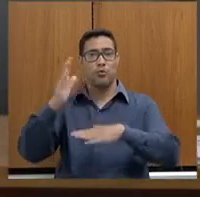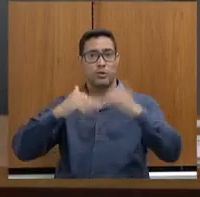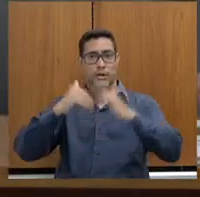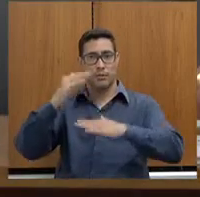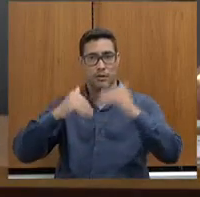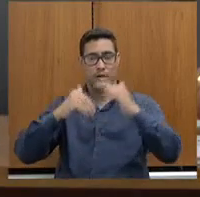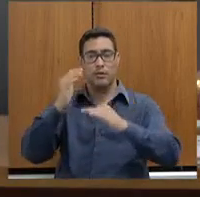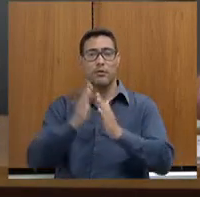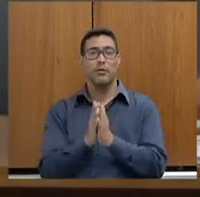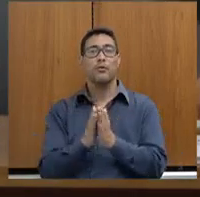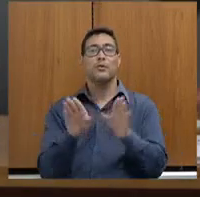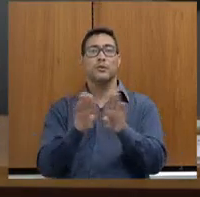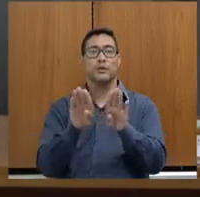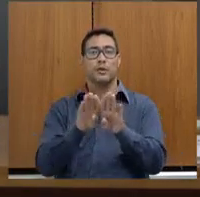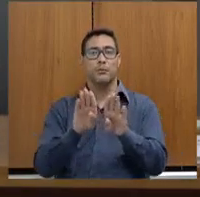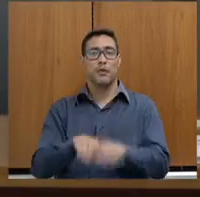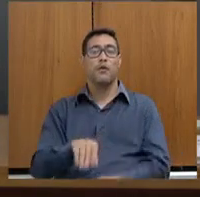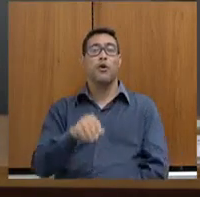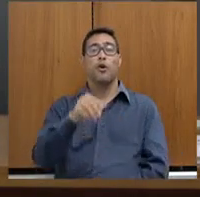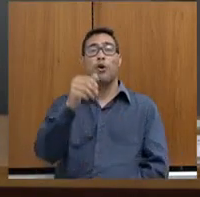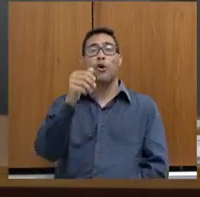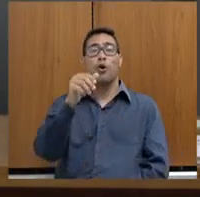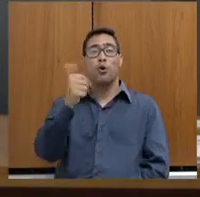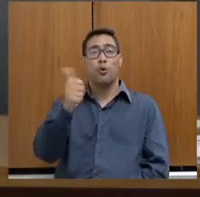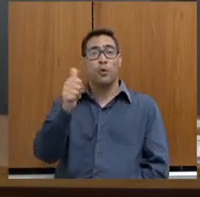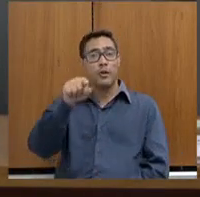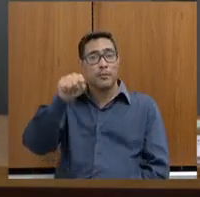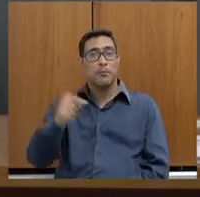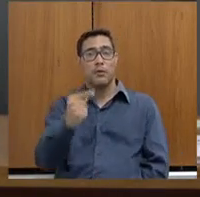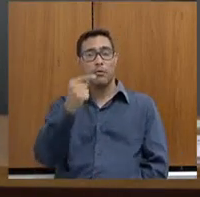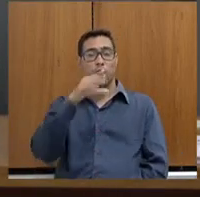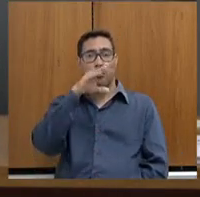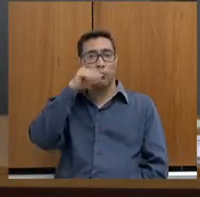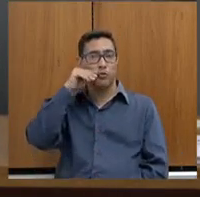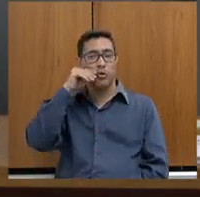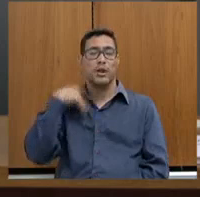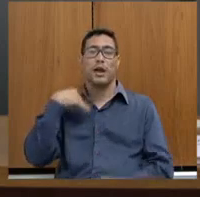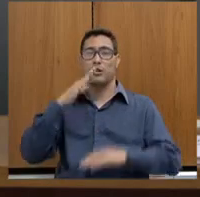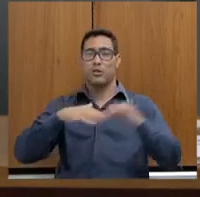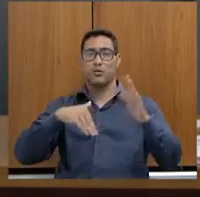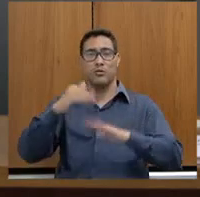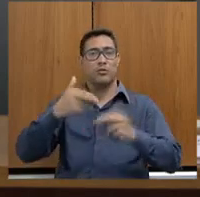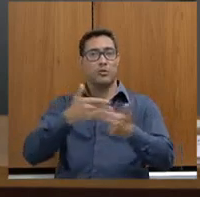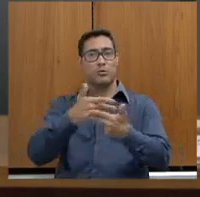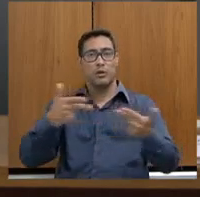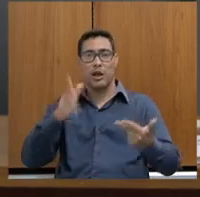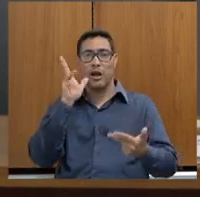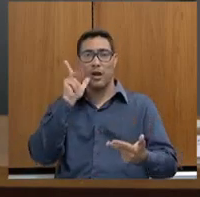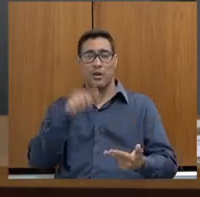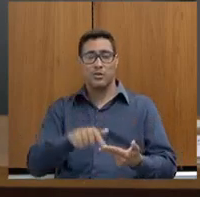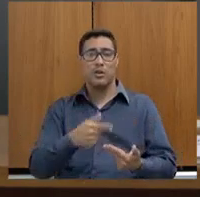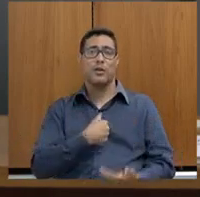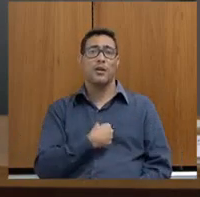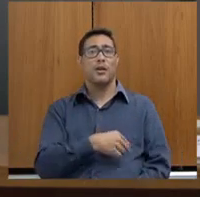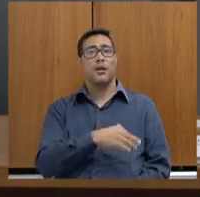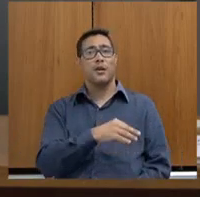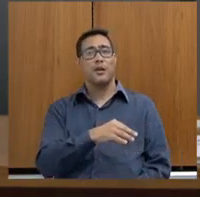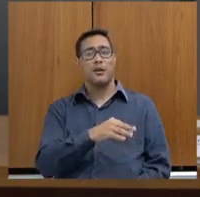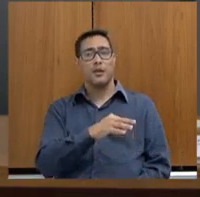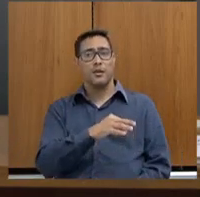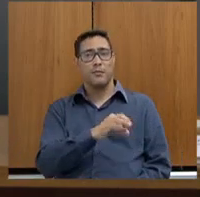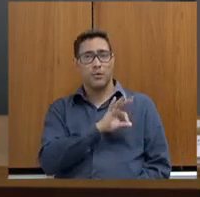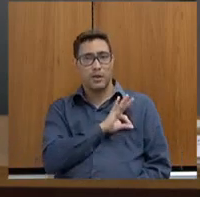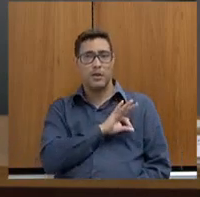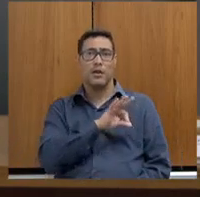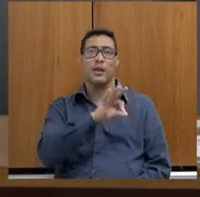vocês tenham uma ideia, foram quase 11 mil servidores capacitados. Eu acho que nem a Polícia Militar e nem a Polícia Civil capacitaram tantos servidores como a gente tem